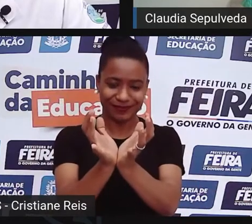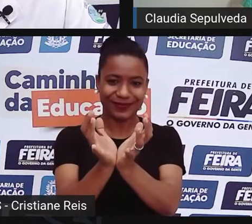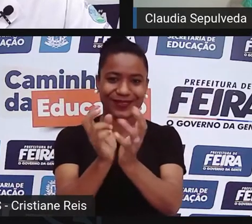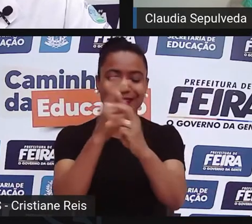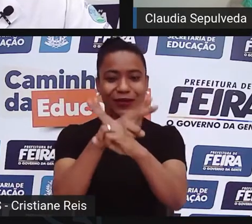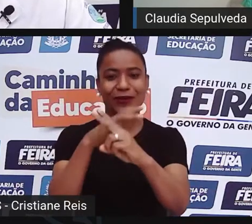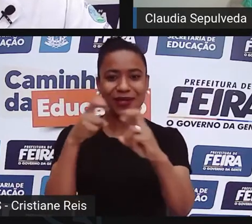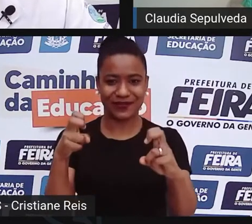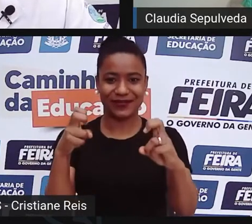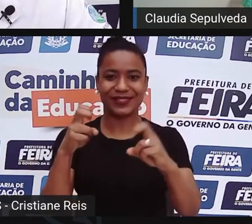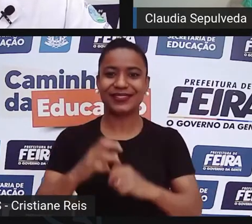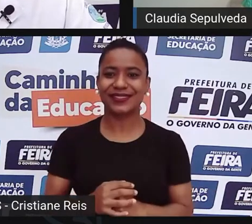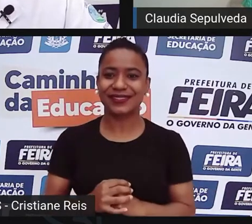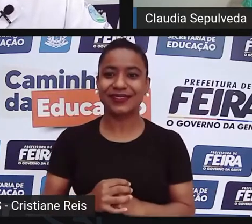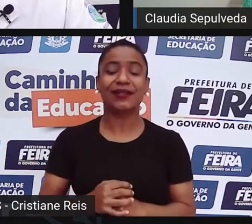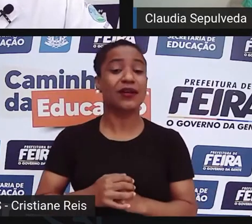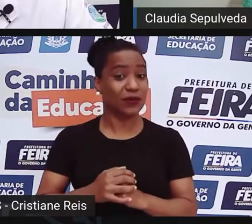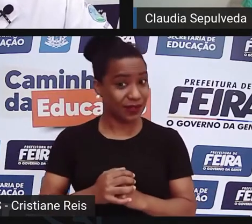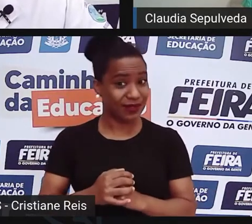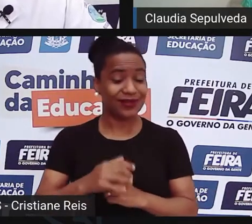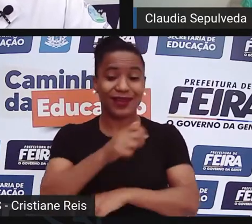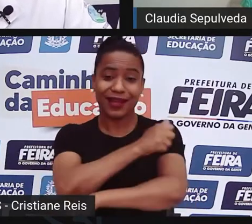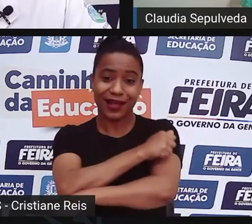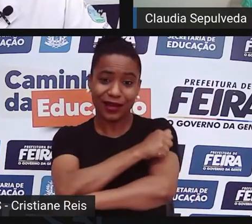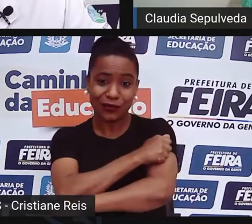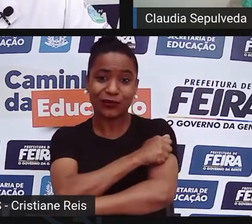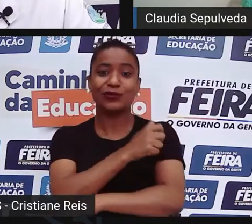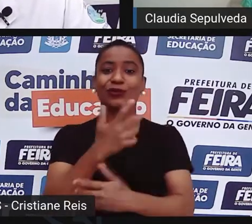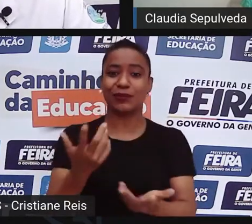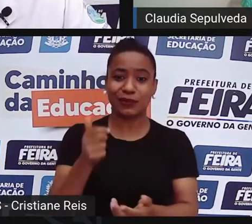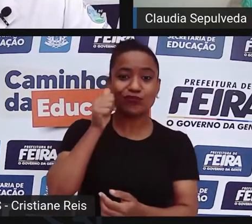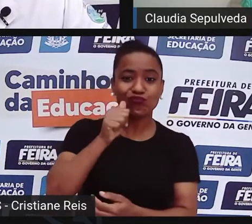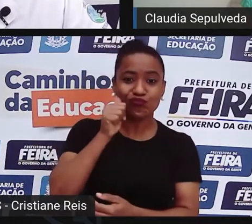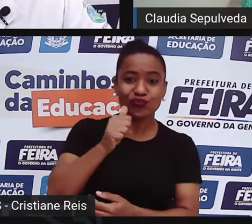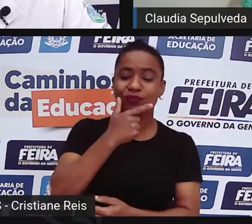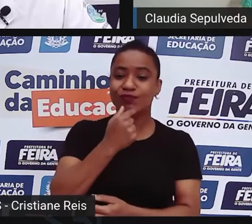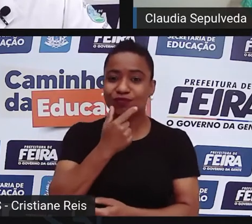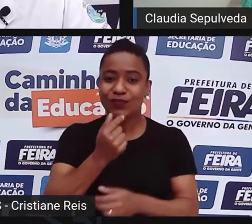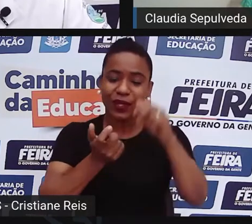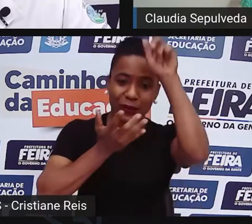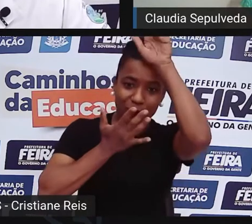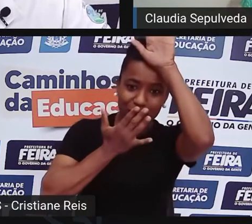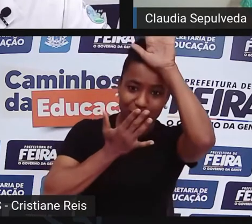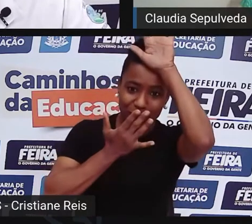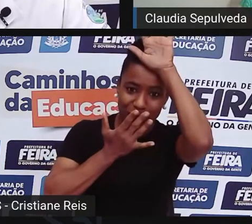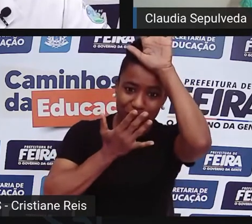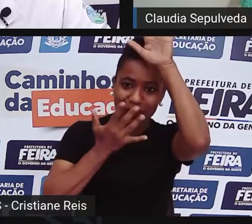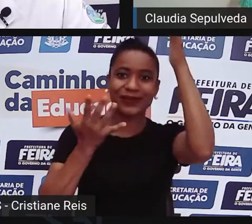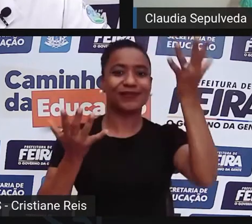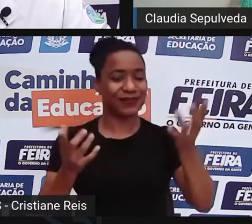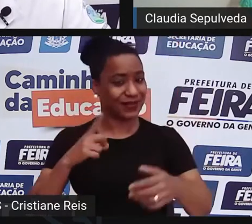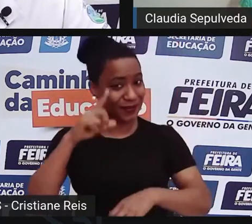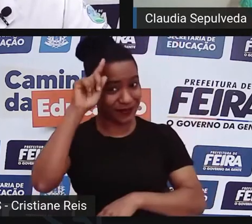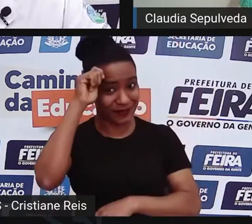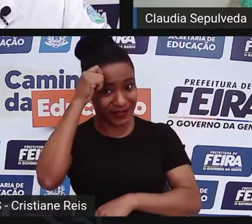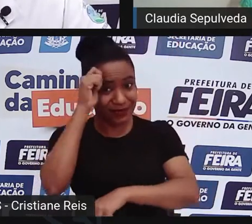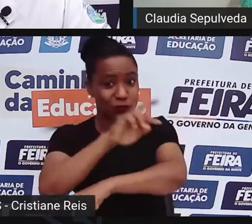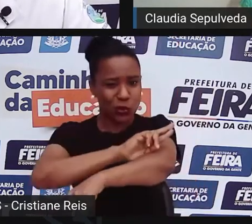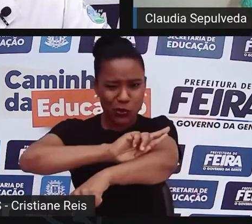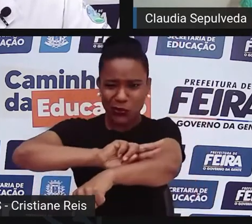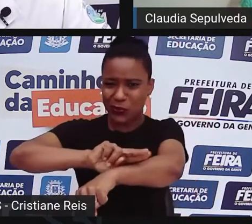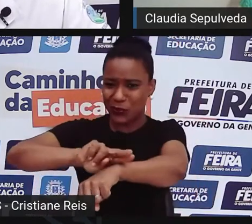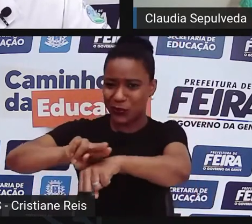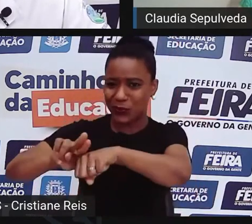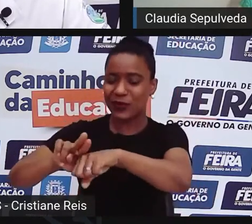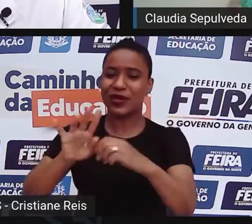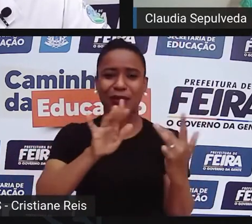mais um número maior de alunas e alunos negros, alguns alunos e alunos indígenas, mas principalmente alunos e alunos negros, né? Isso fez com que eu tivesse ainda